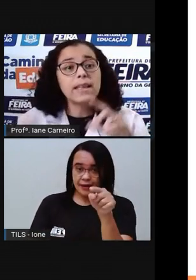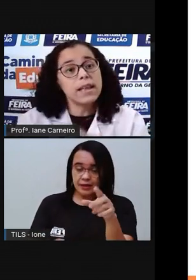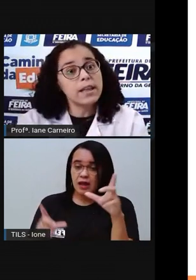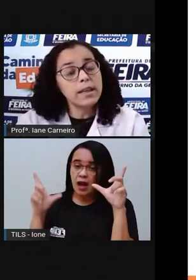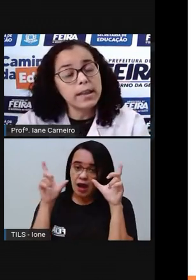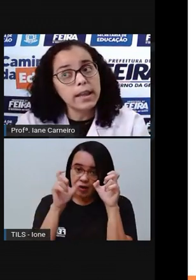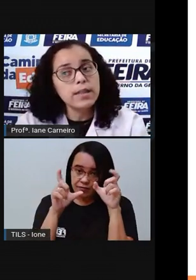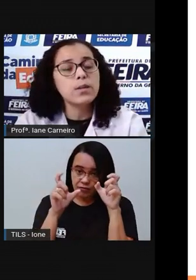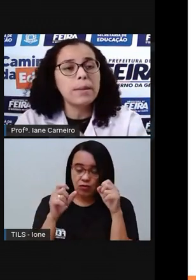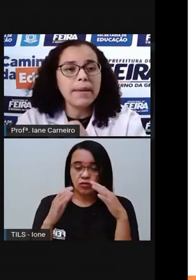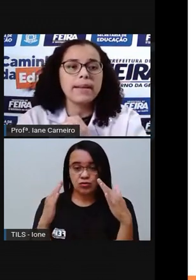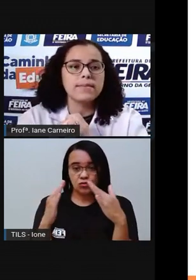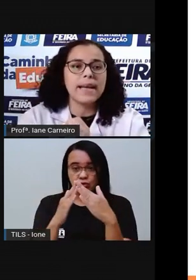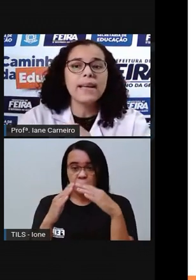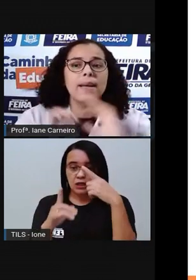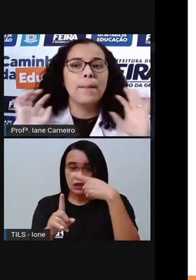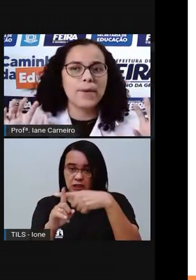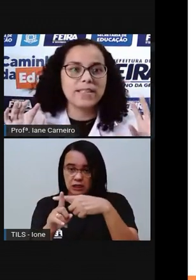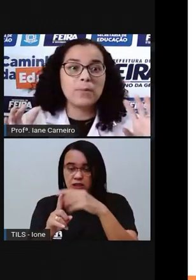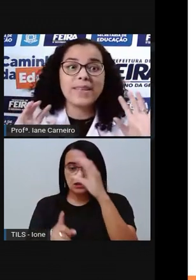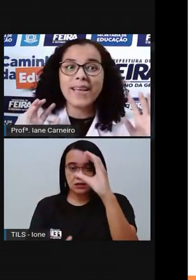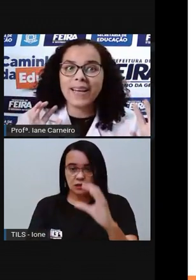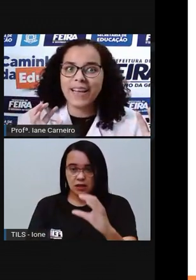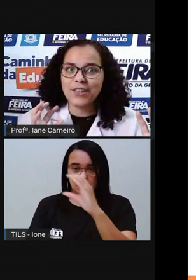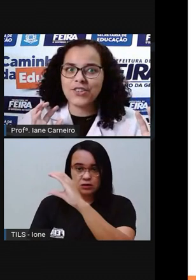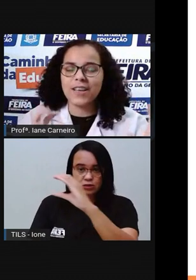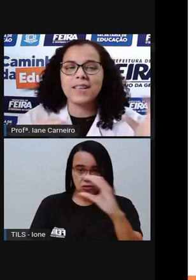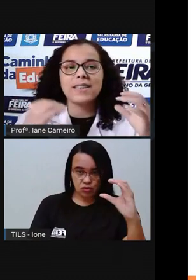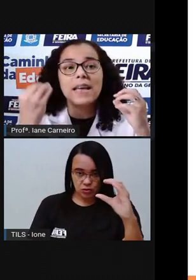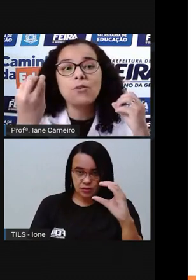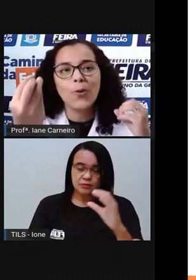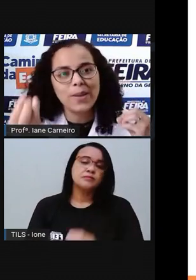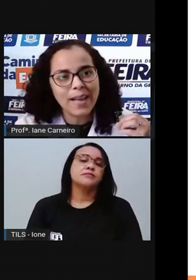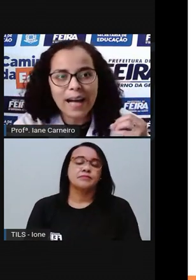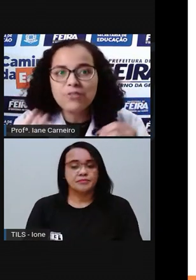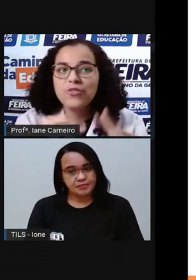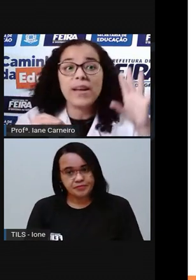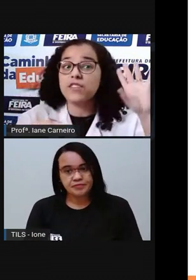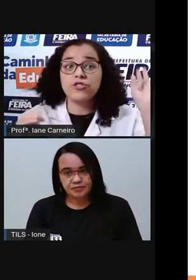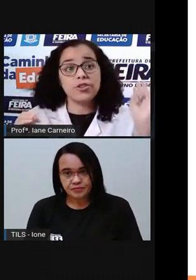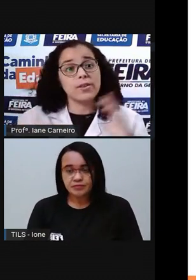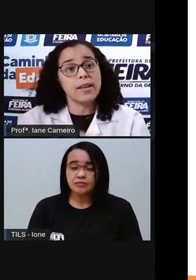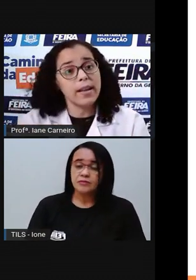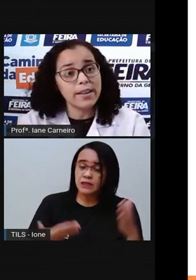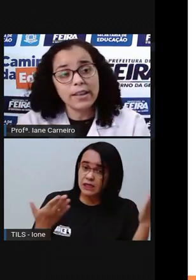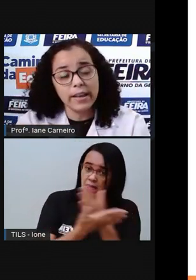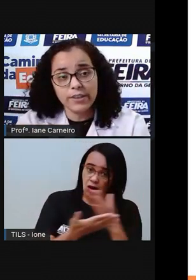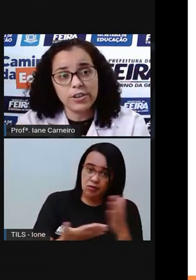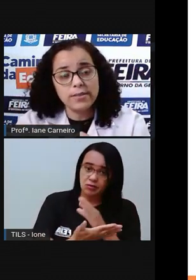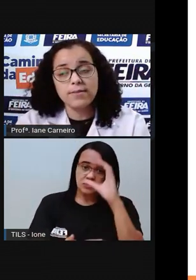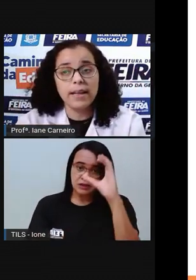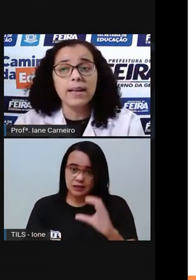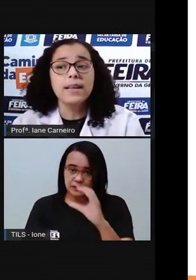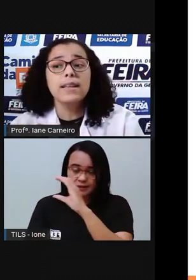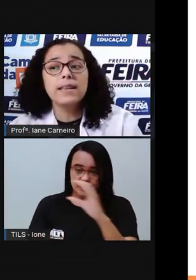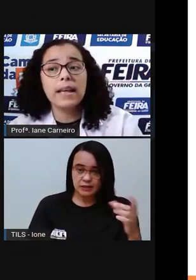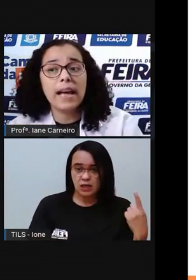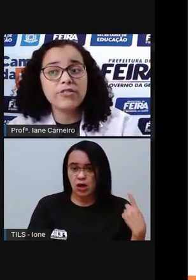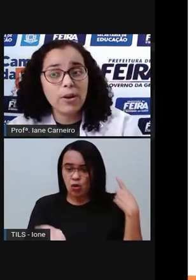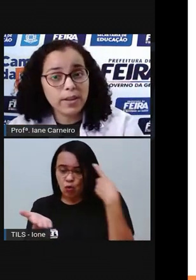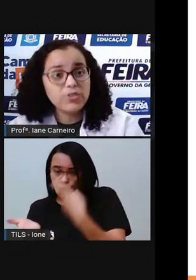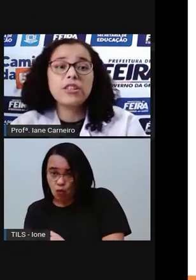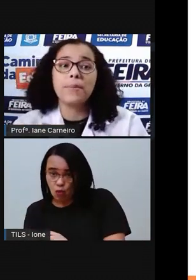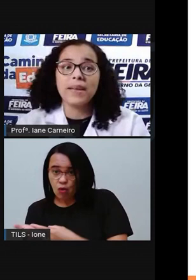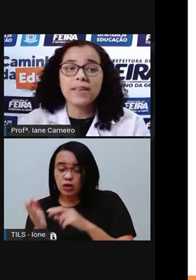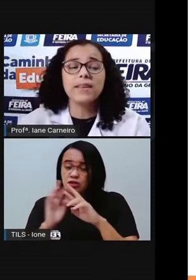porque tem isso também, né? Por exemplo, tem igreja que tem combinado diferente de outra igreja, né? Tem